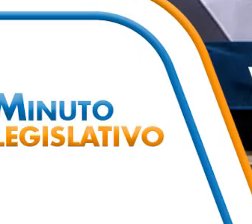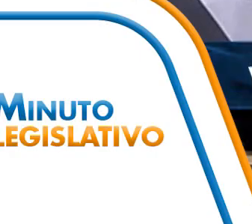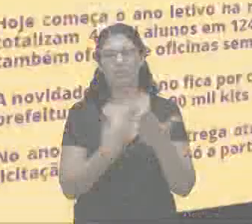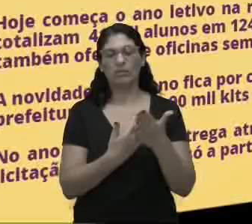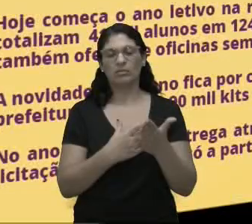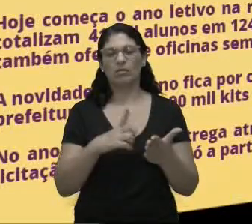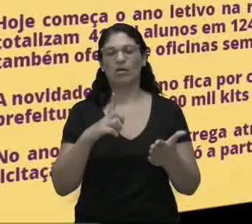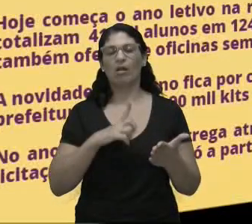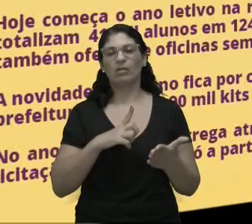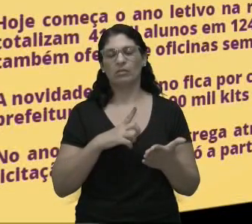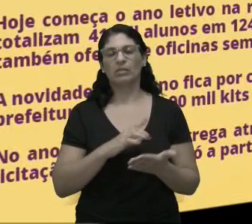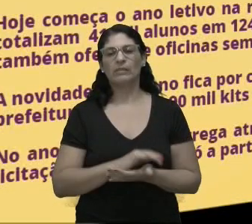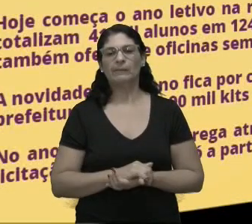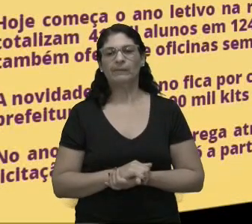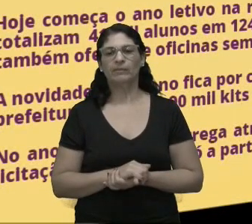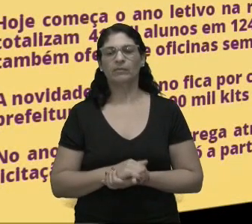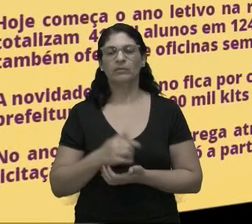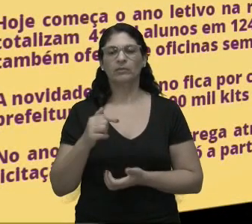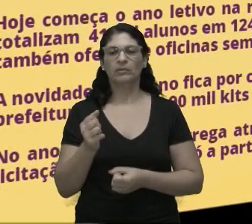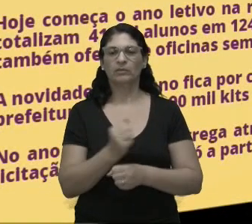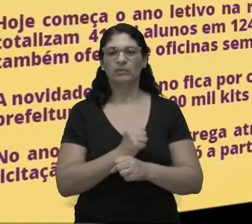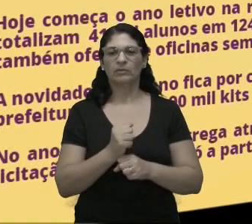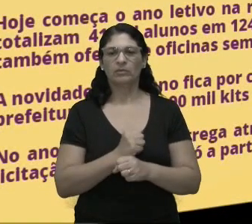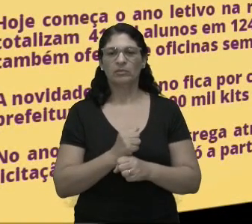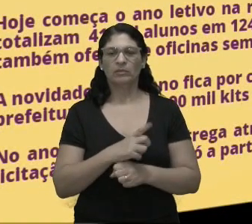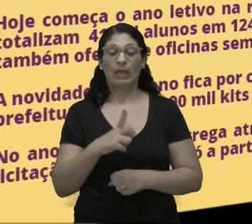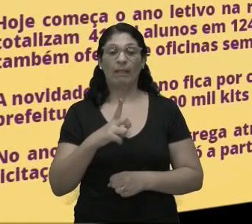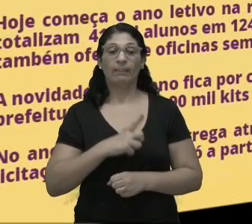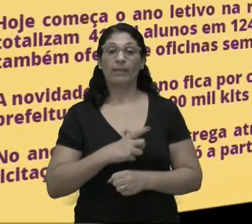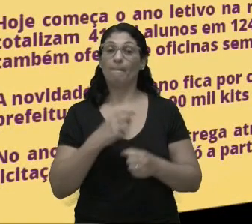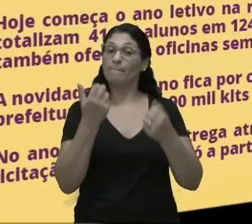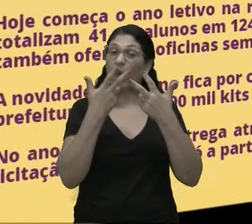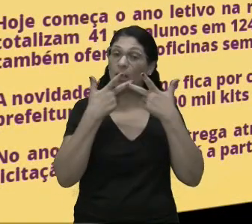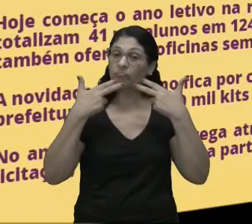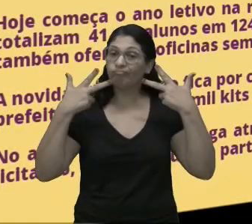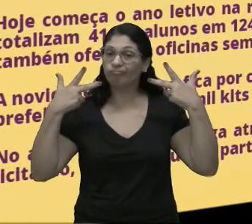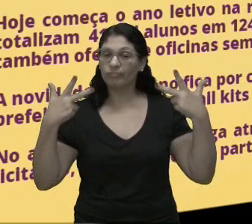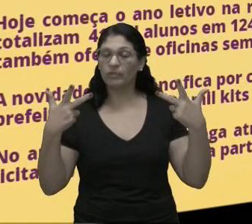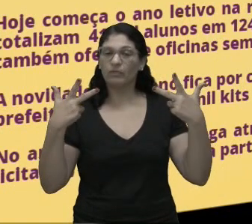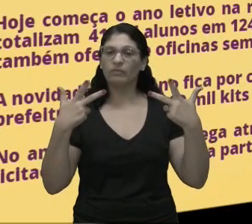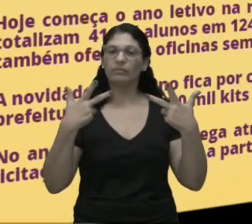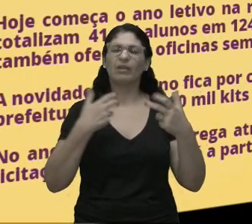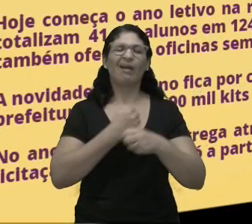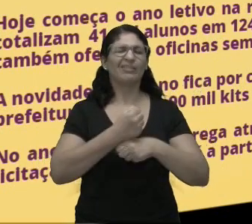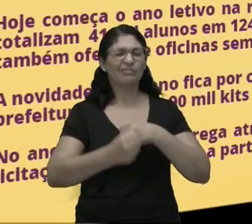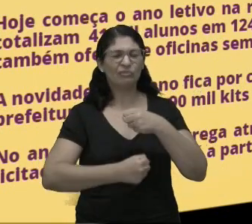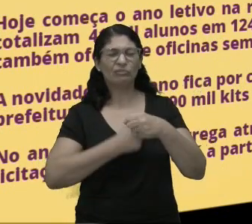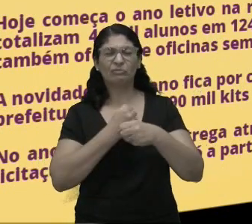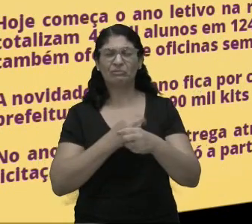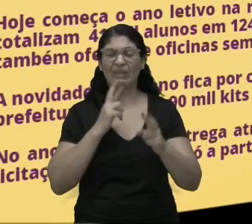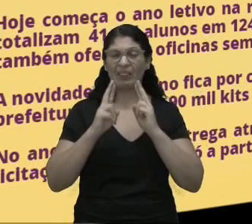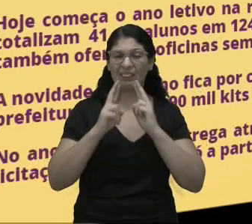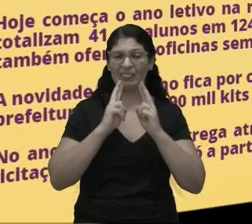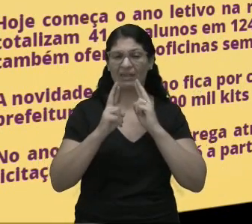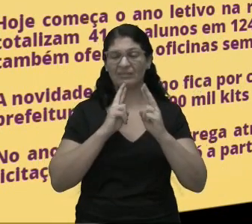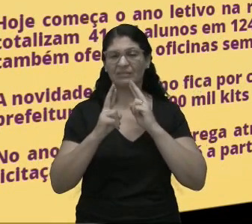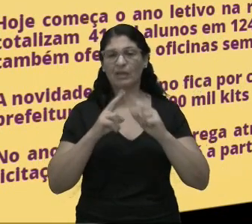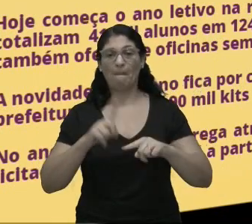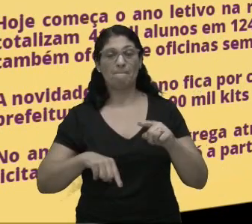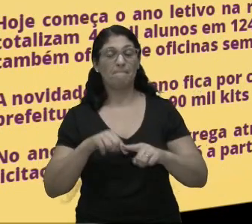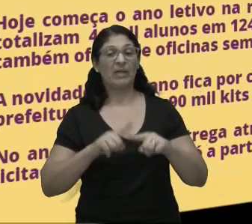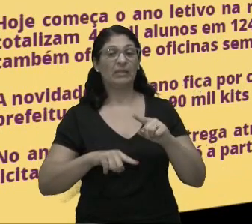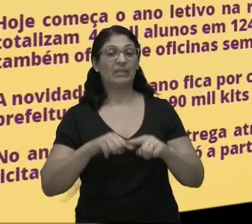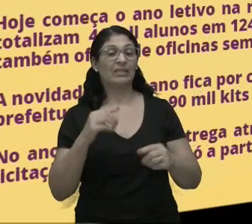letivo. Esse ano a gente tem uma novidade que todo ano é uma reclamação que é a questão do material escolar.